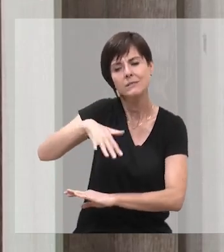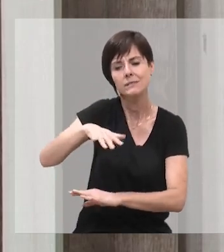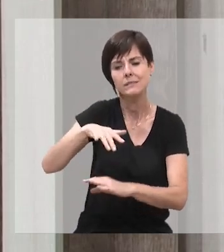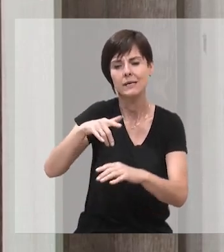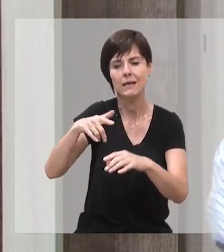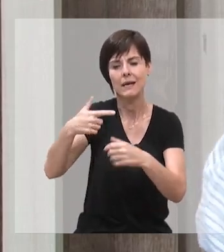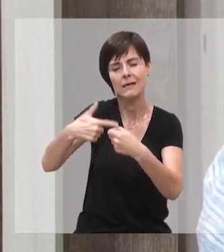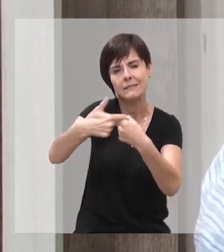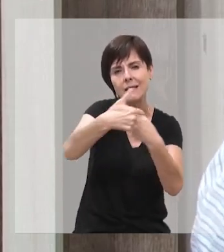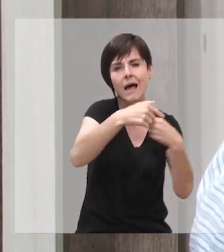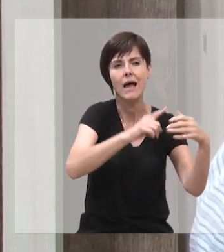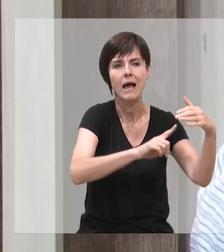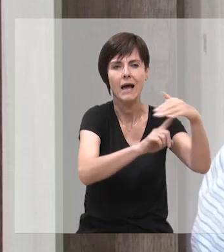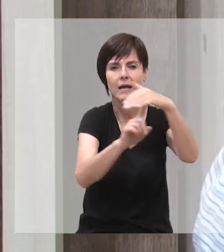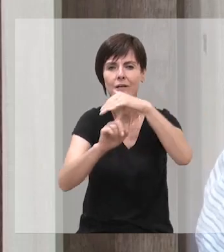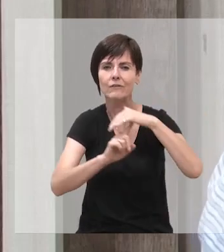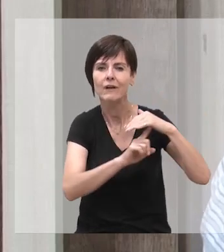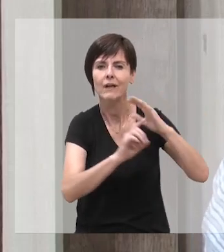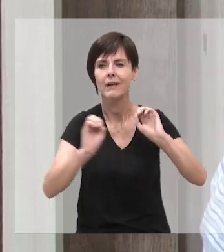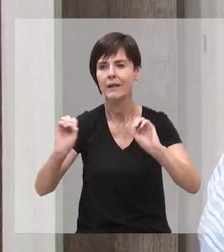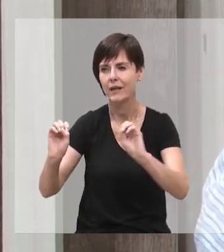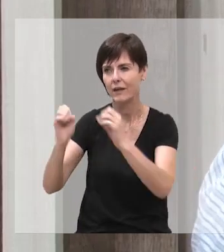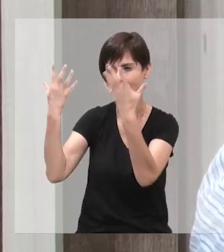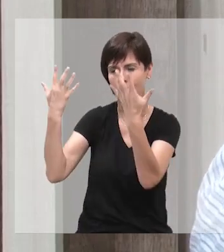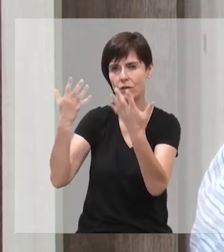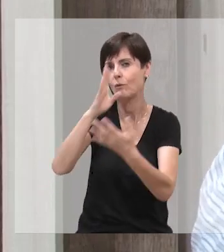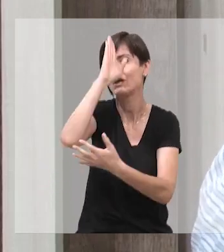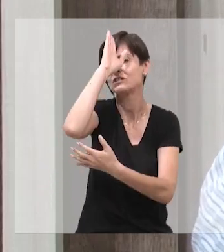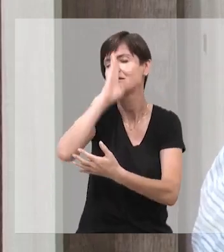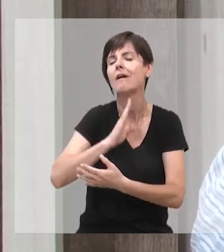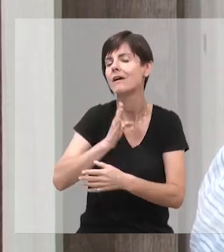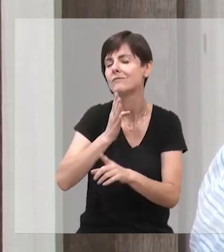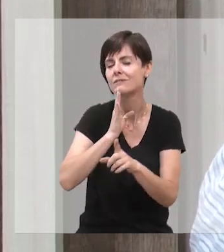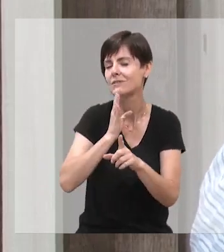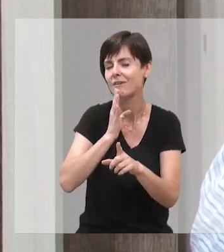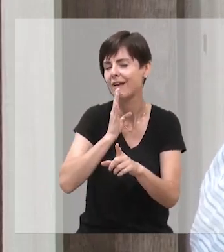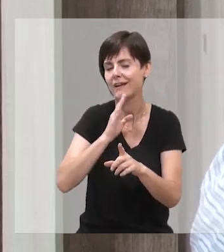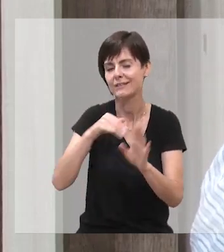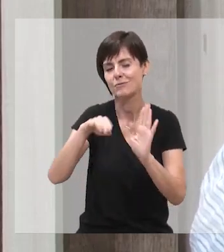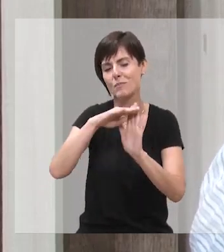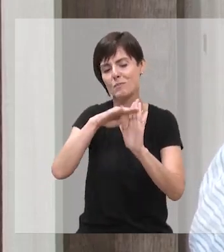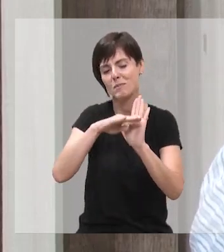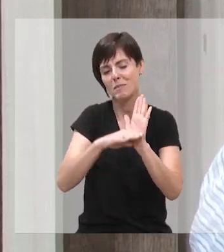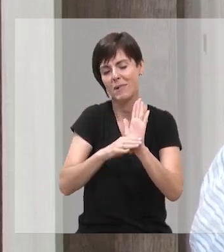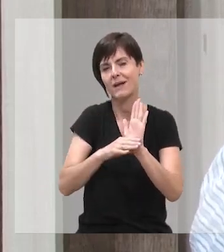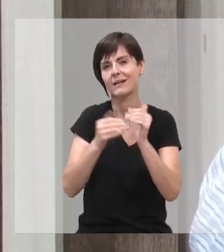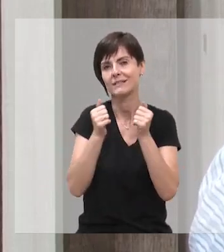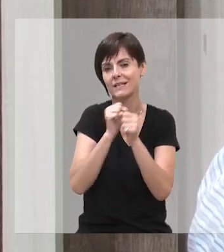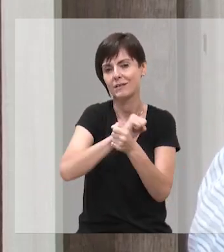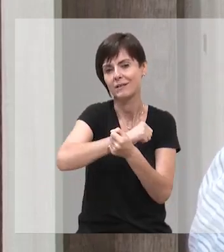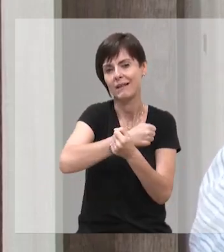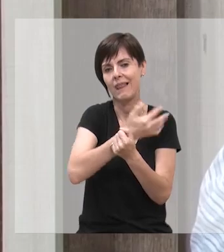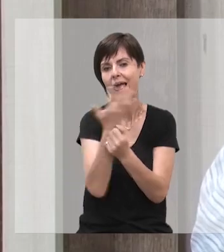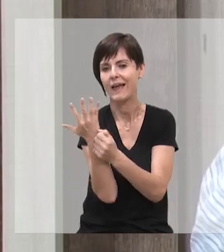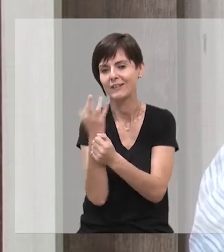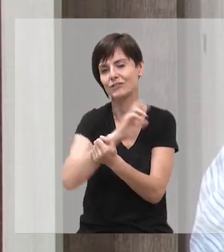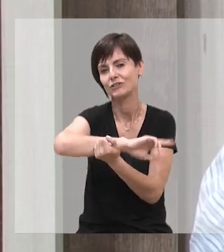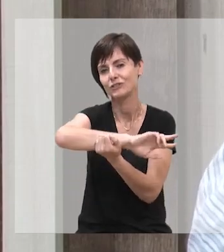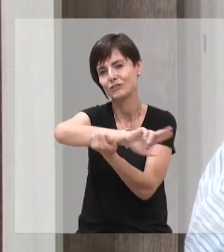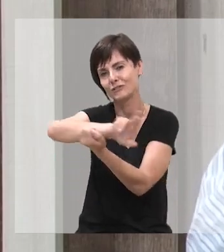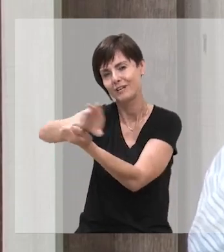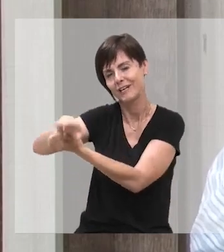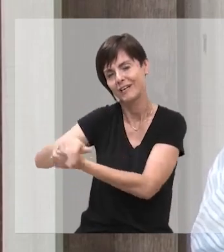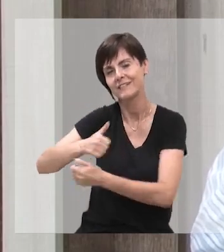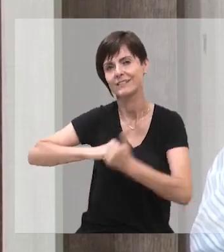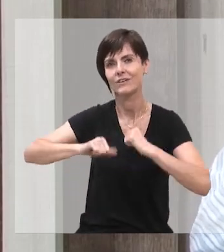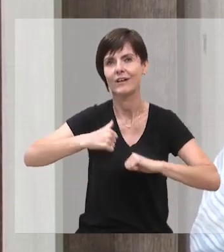aqui pela região, hoje ele tem feiras, eventos, então não é gratuitamente que nós temos aqui uma abertura de leque, né?